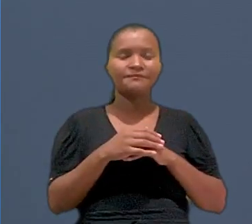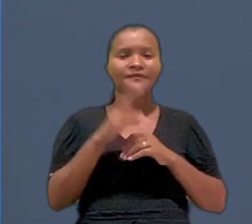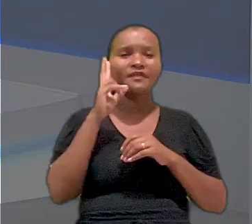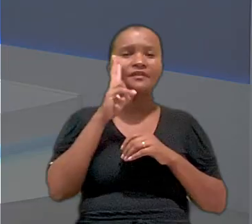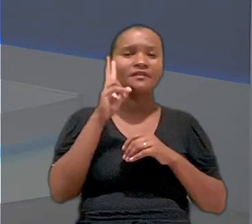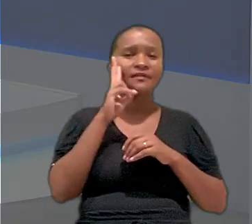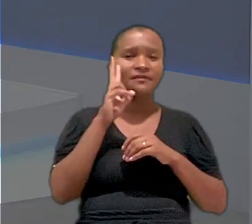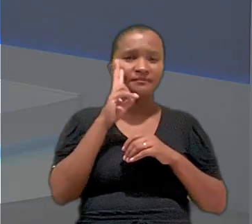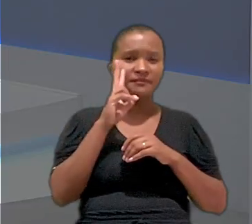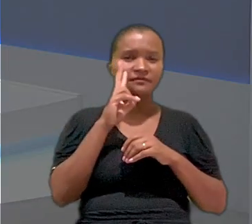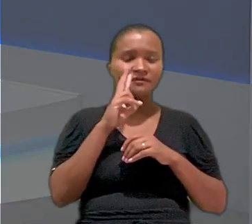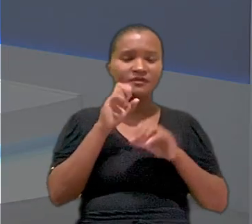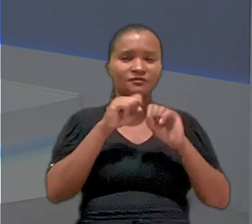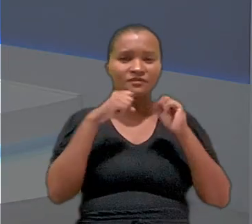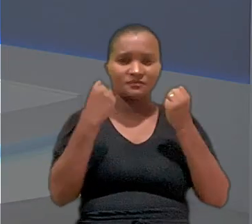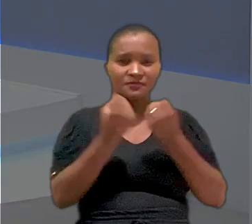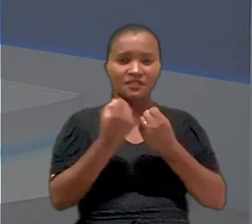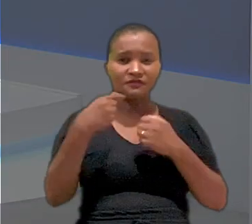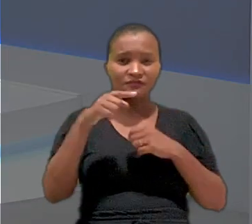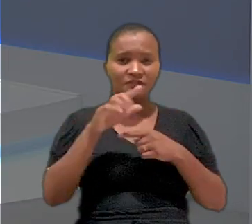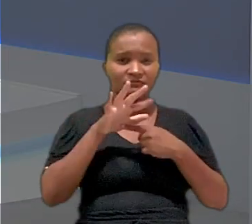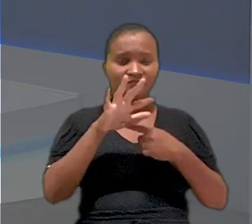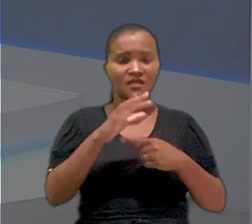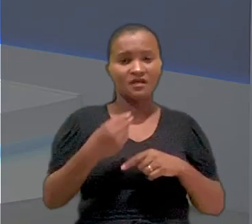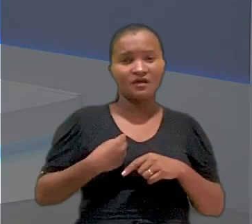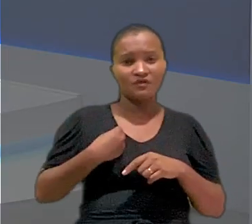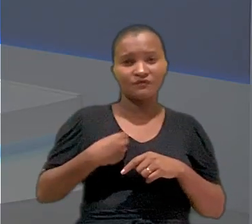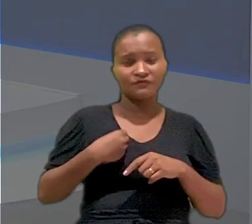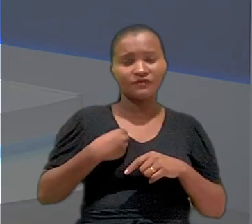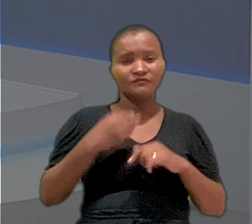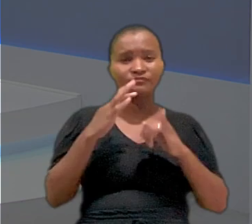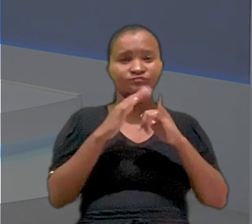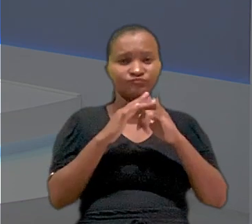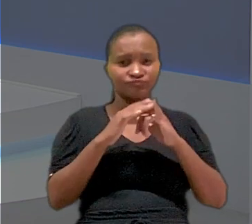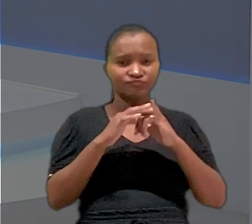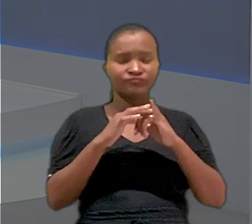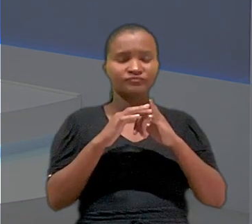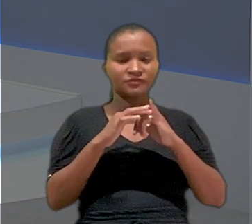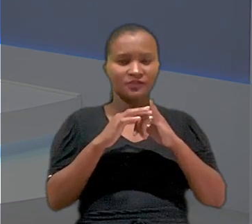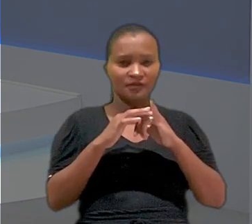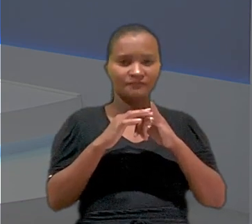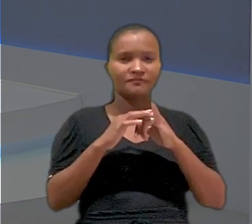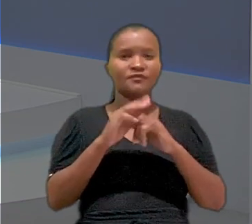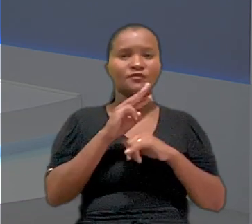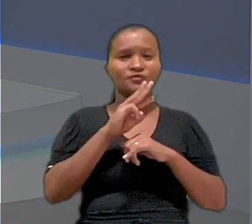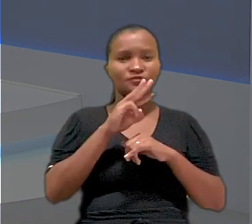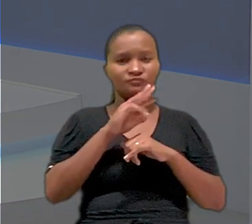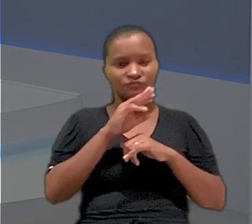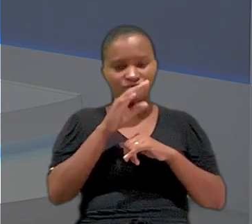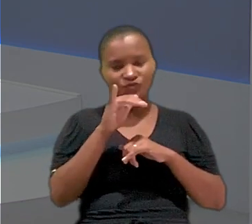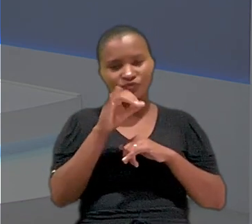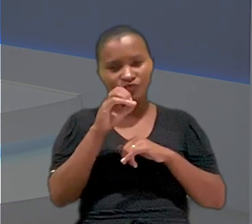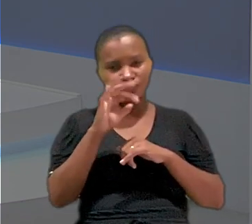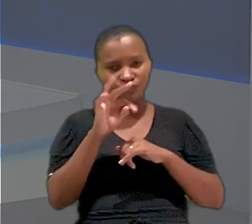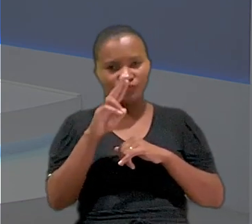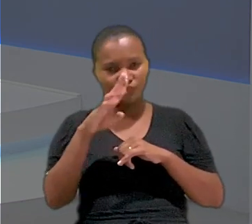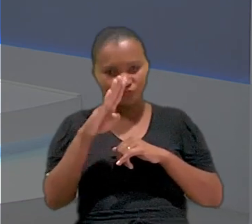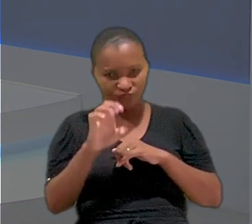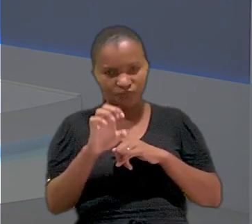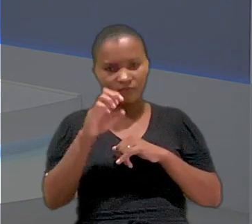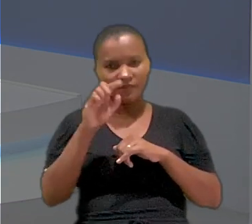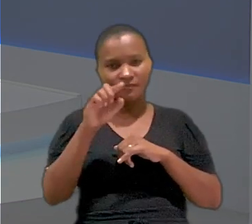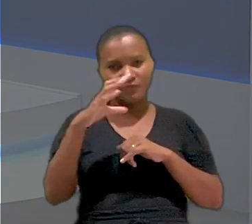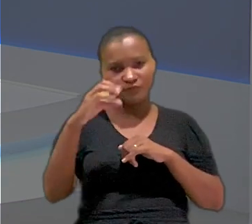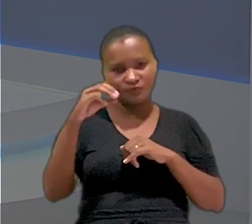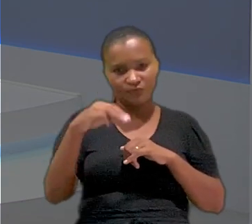em Brasília. Lembrando, Anderson, que o seminário vai ser transmitido ao vivo pelo canal do Tribunal no YouTube. youtube.com.br